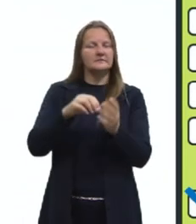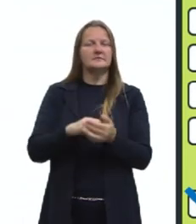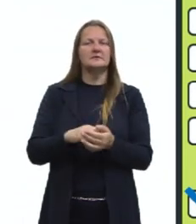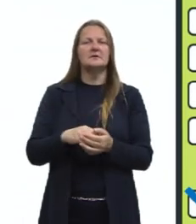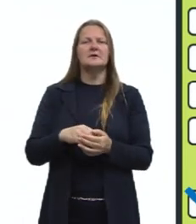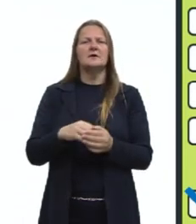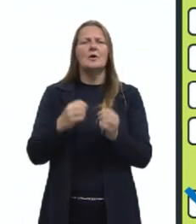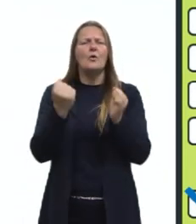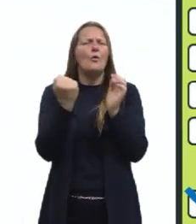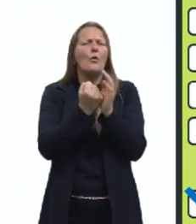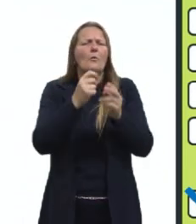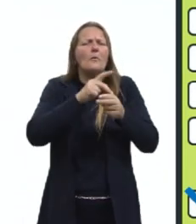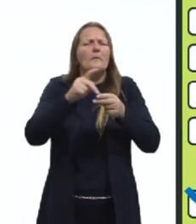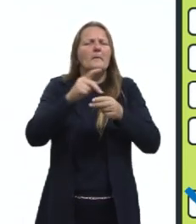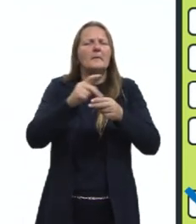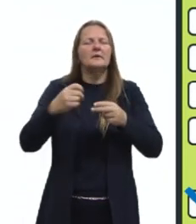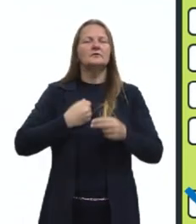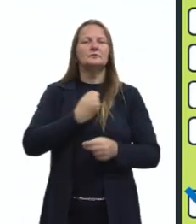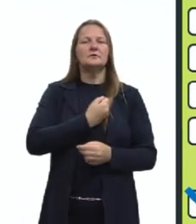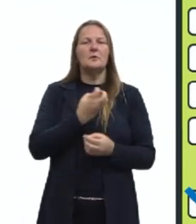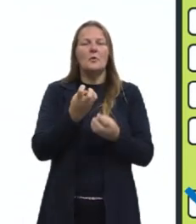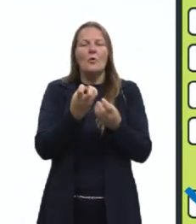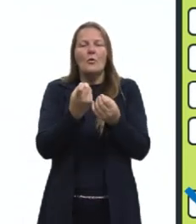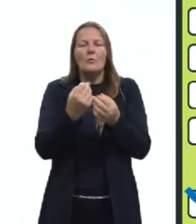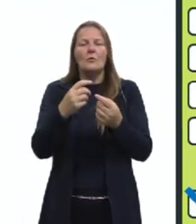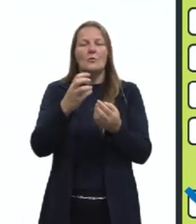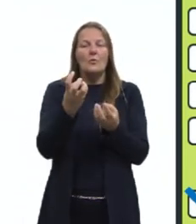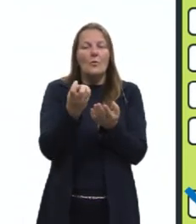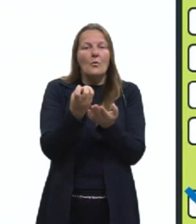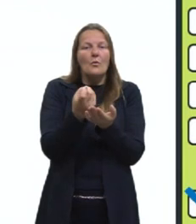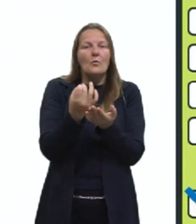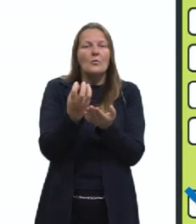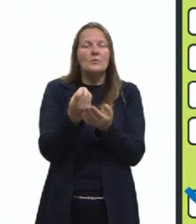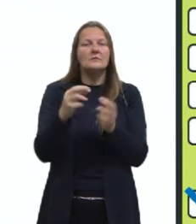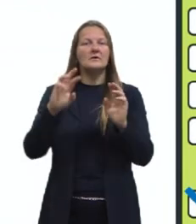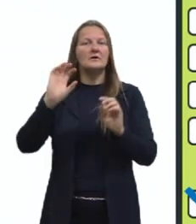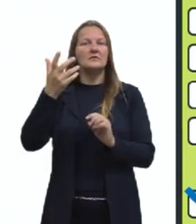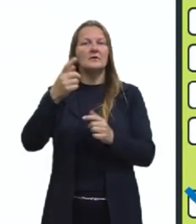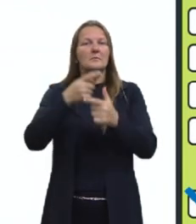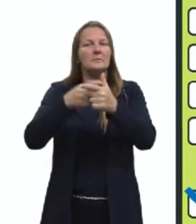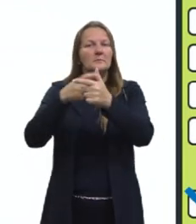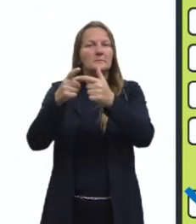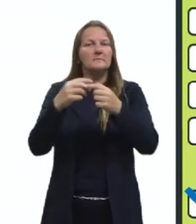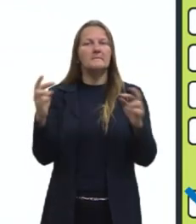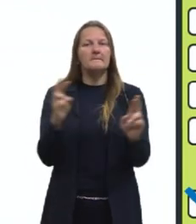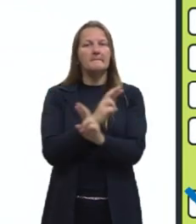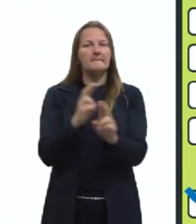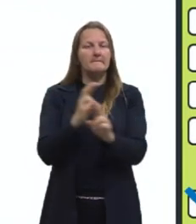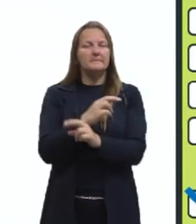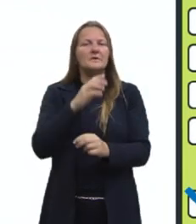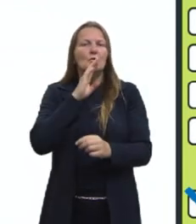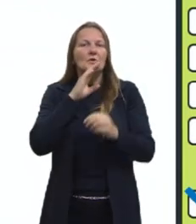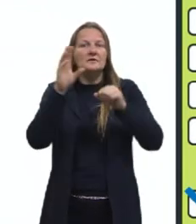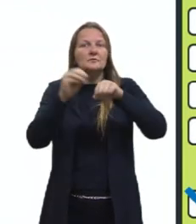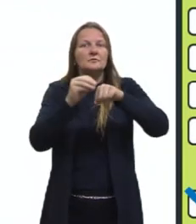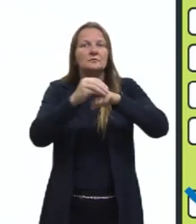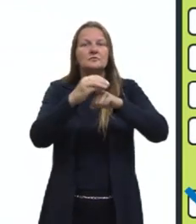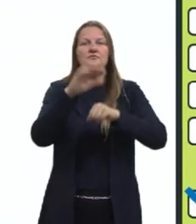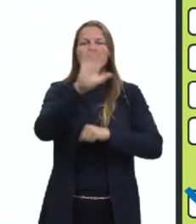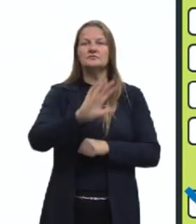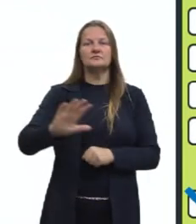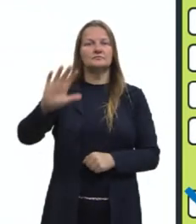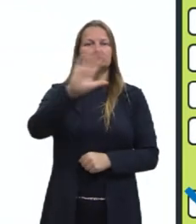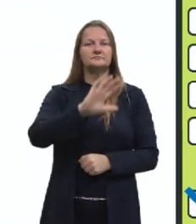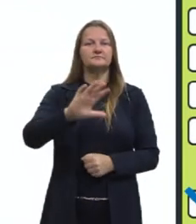numéricos ou princípios de contagem. Resolver situação problema envolvendo os conhecimentos numéricos.